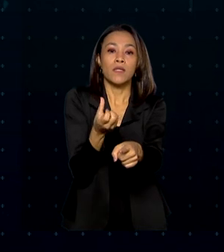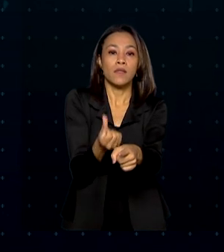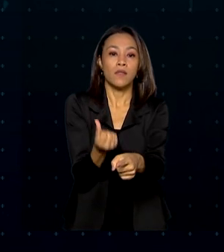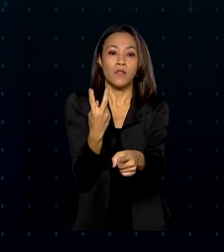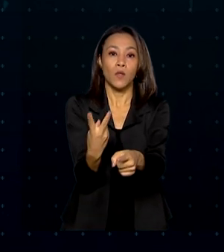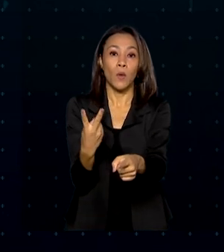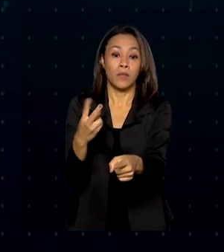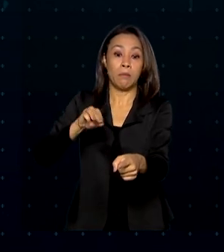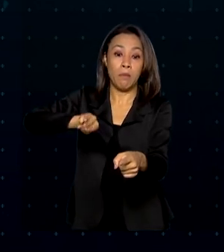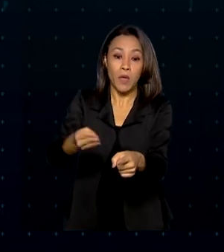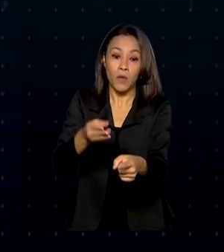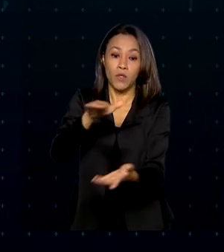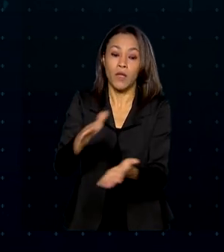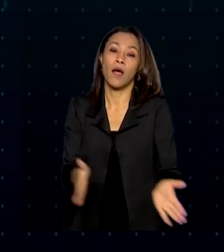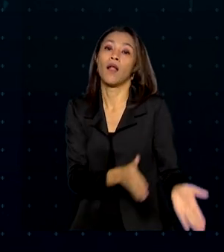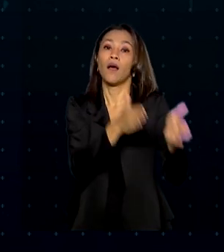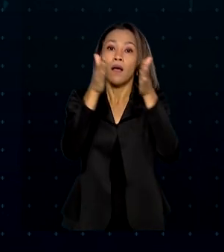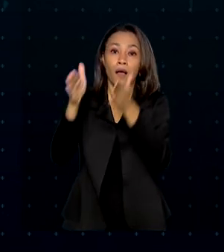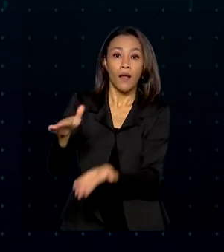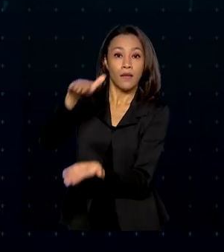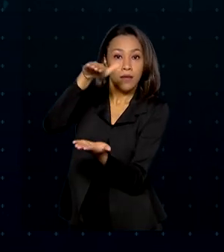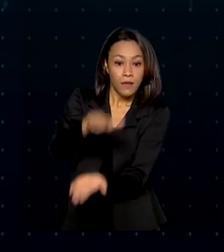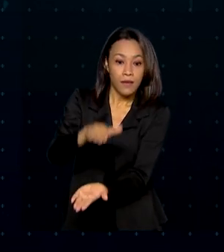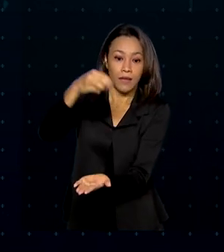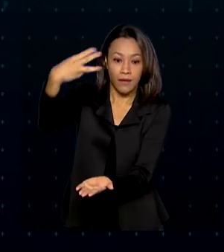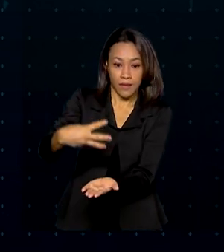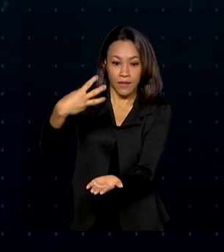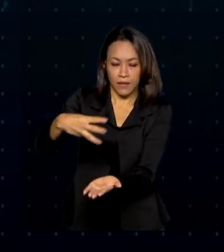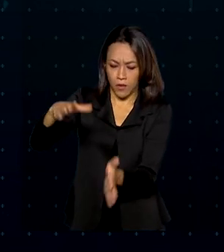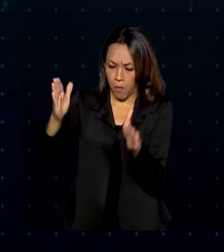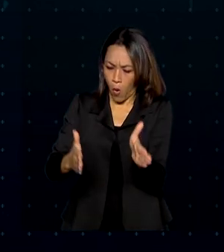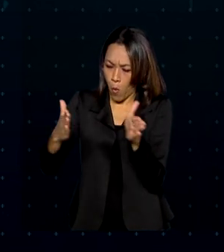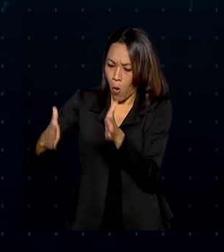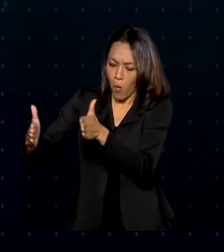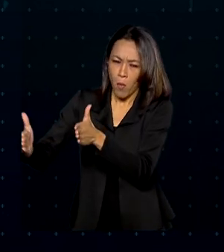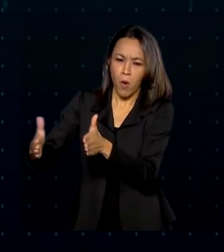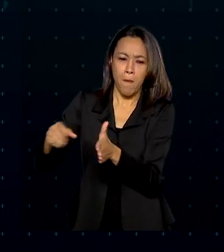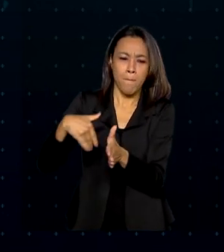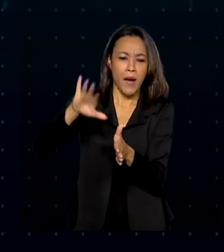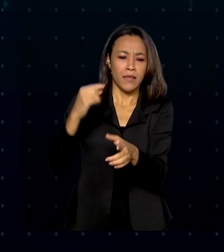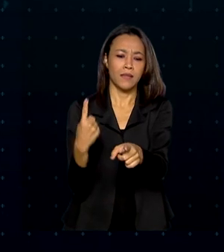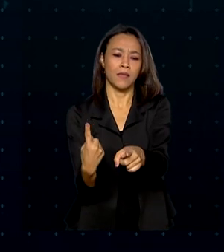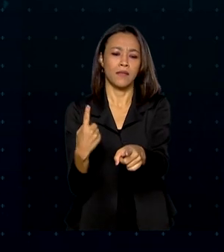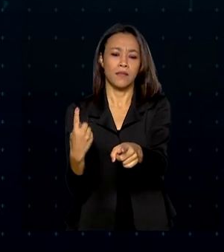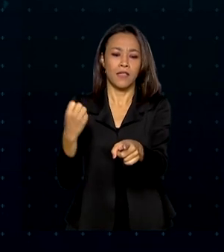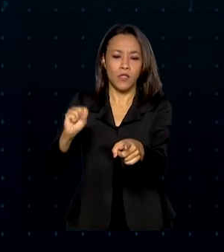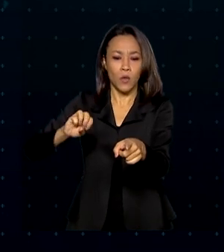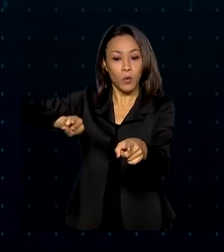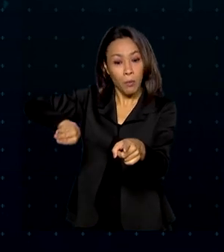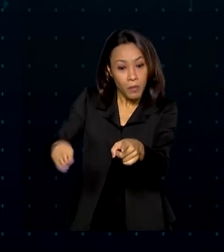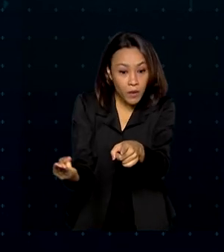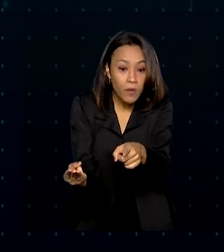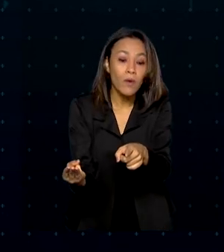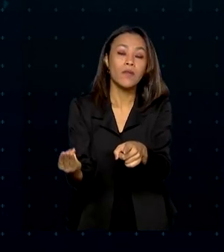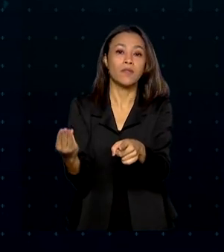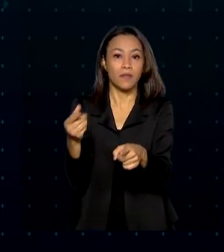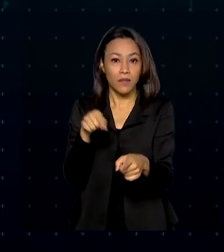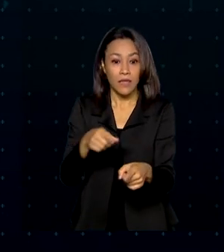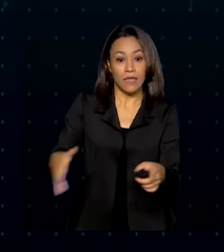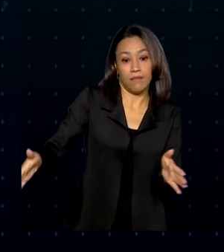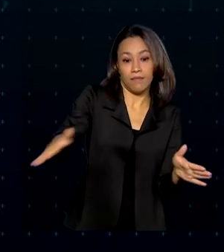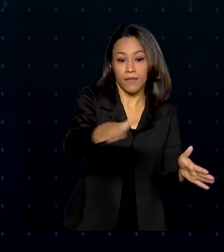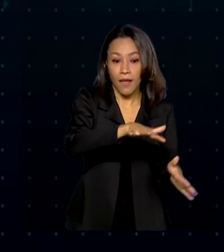toneladas. Na terceira posição, ficaram os containers, com pouco mais de 118 milhões de toneladas. O